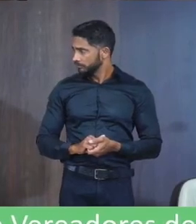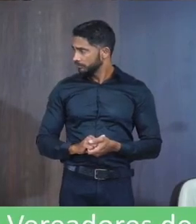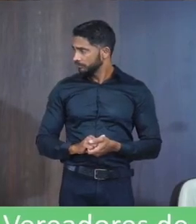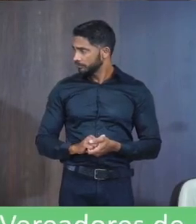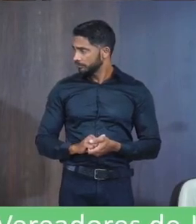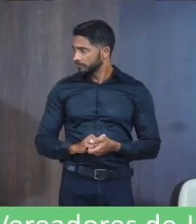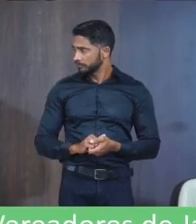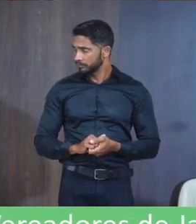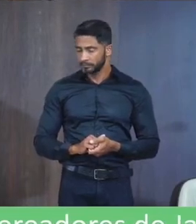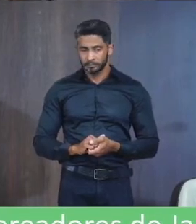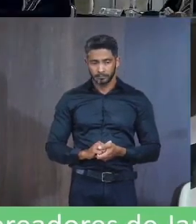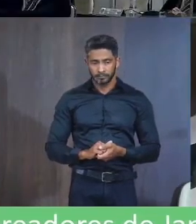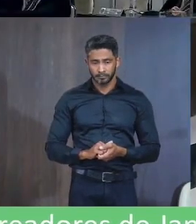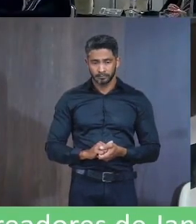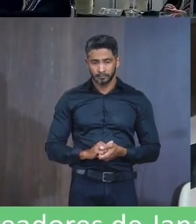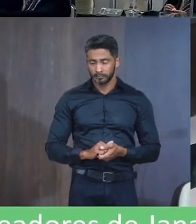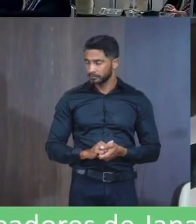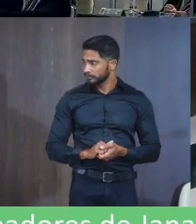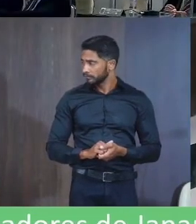Presidente